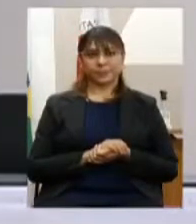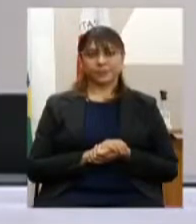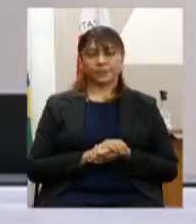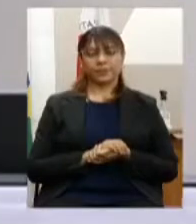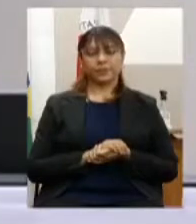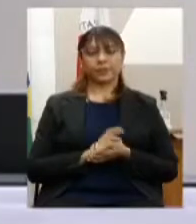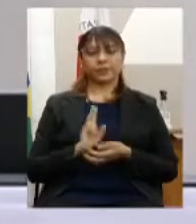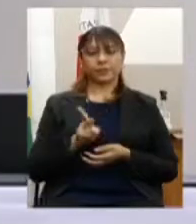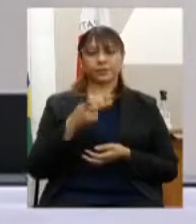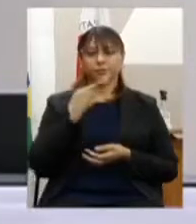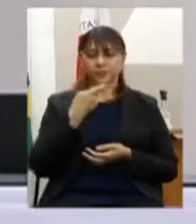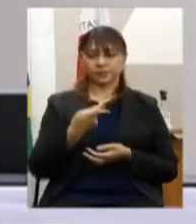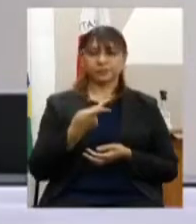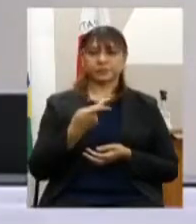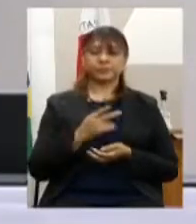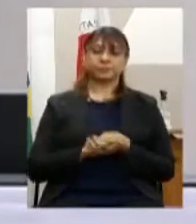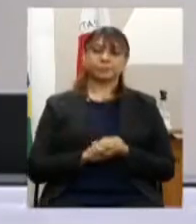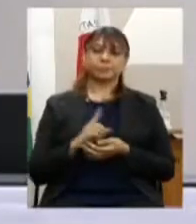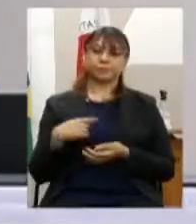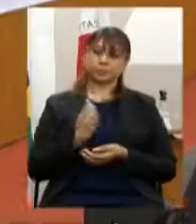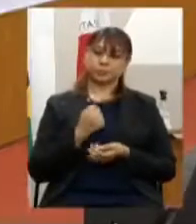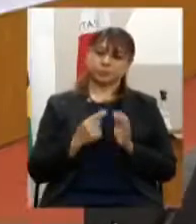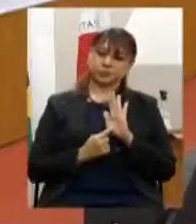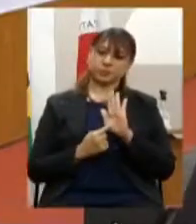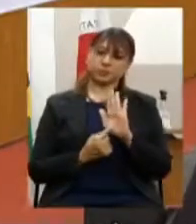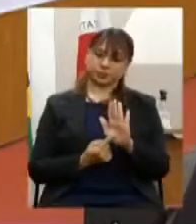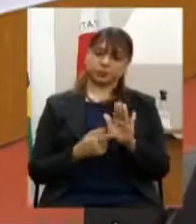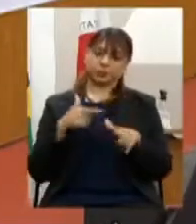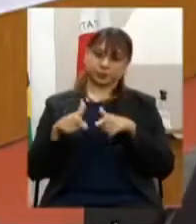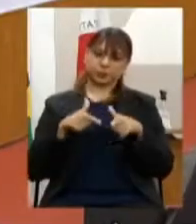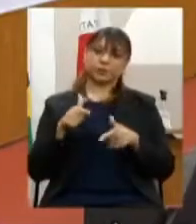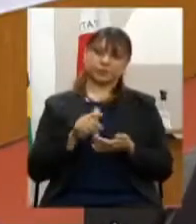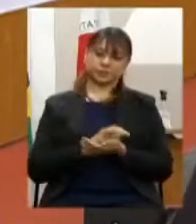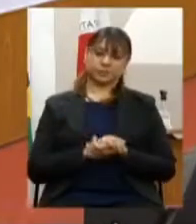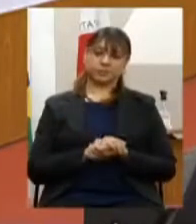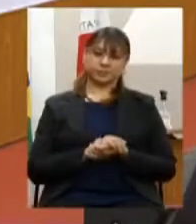gente tem que dar exemplo das causas que a gente defende